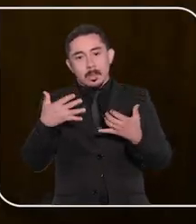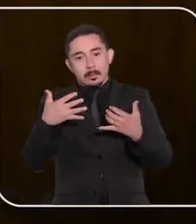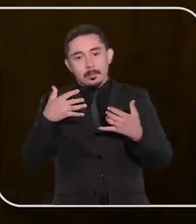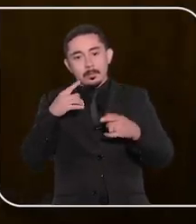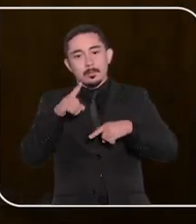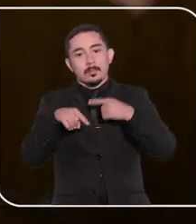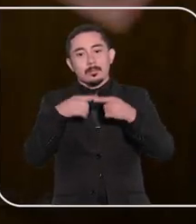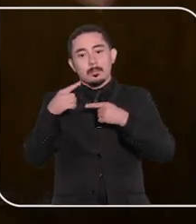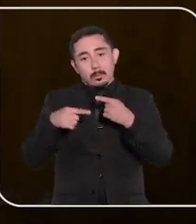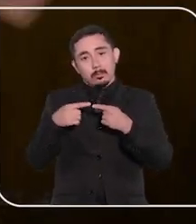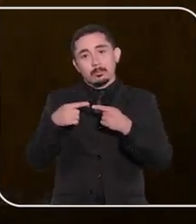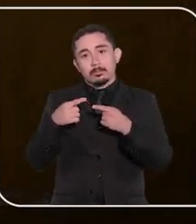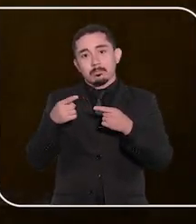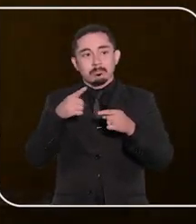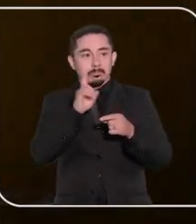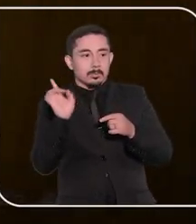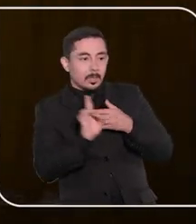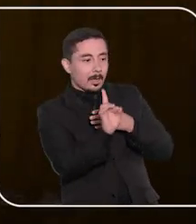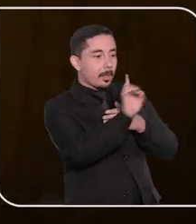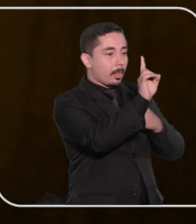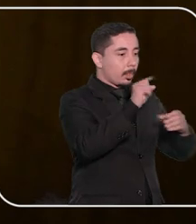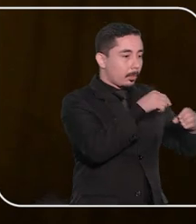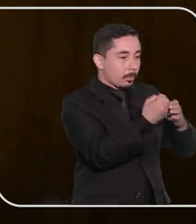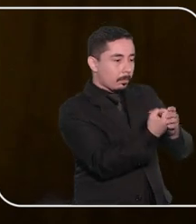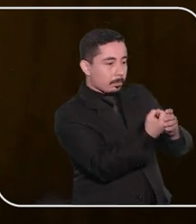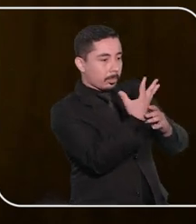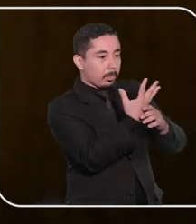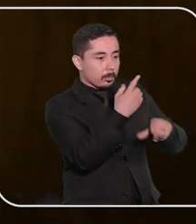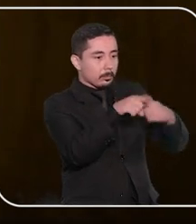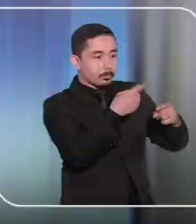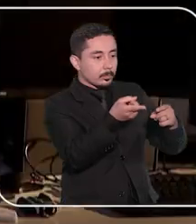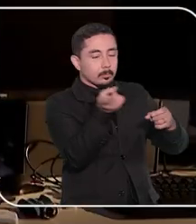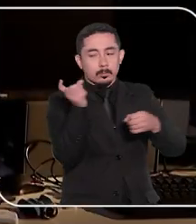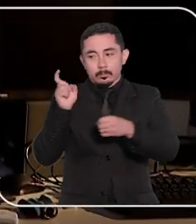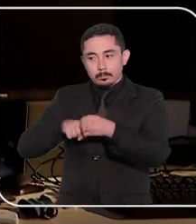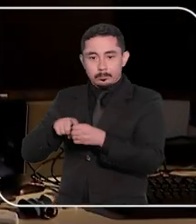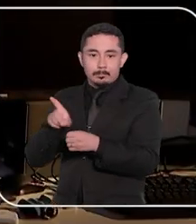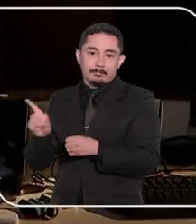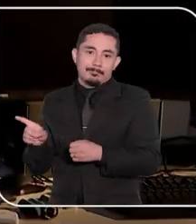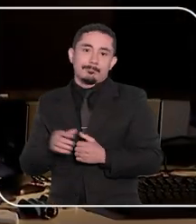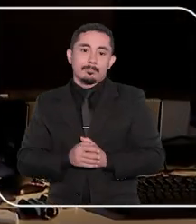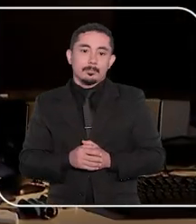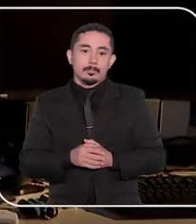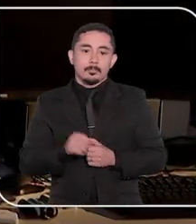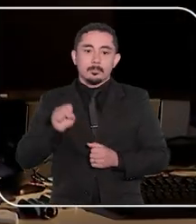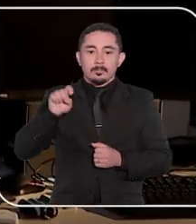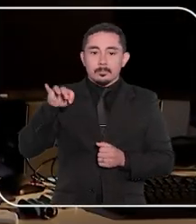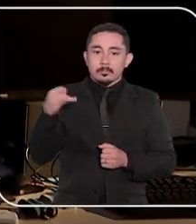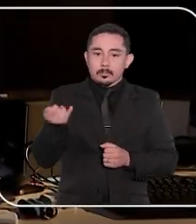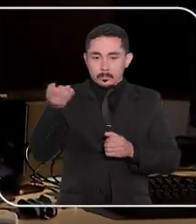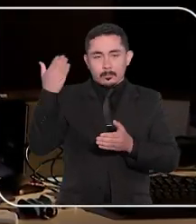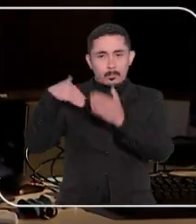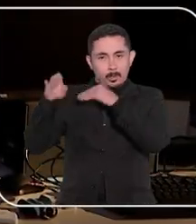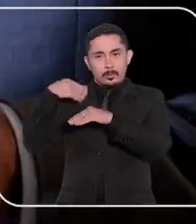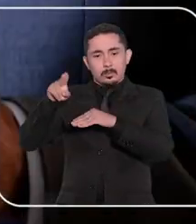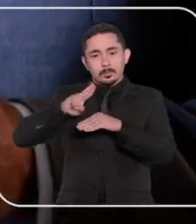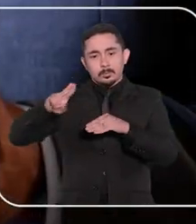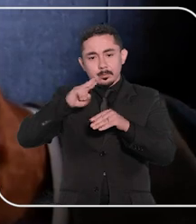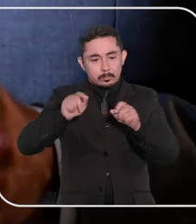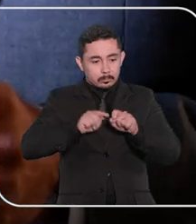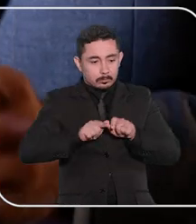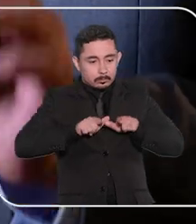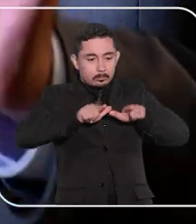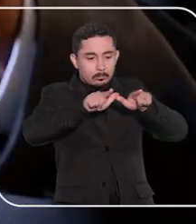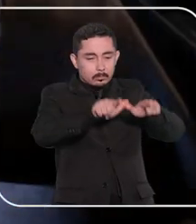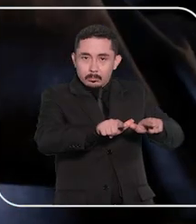e ia para o corredor disparar o cronômetro. Esse é o STJ de antigamente a gente usava